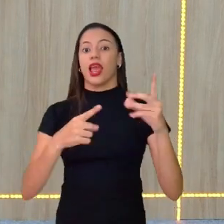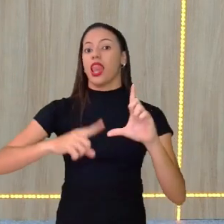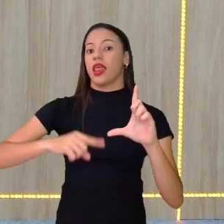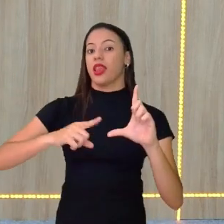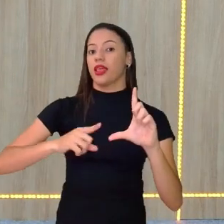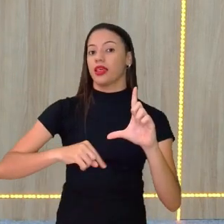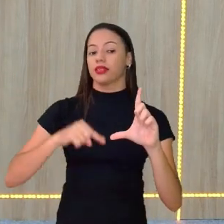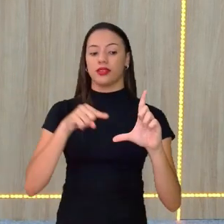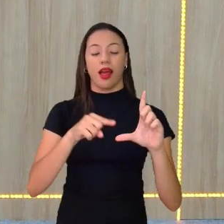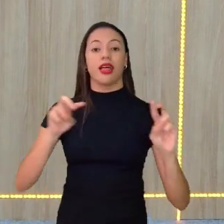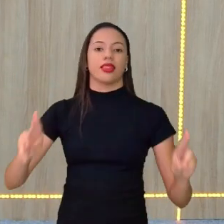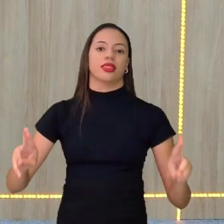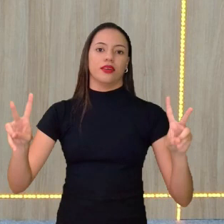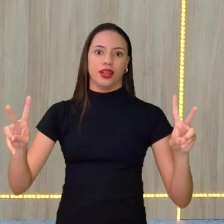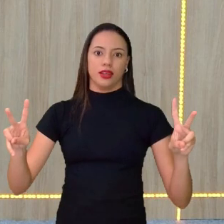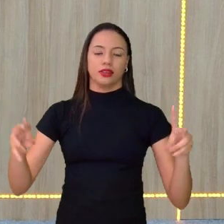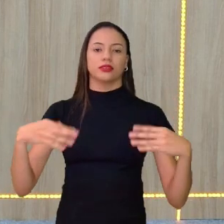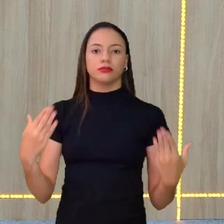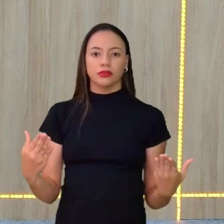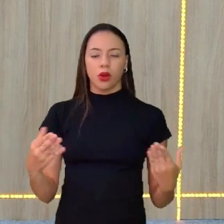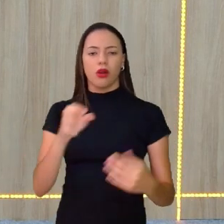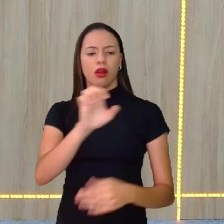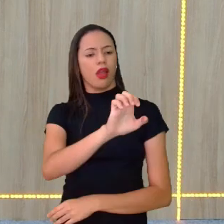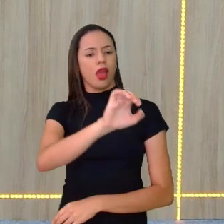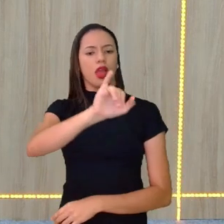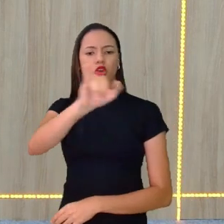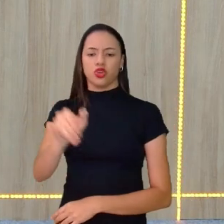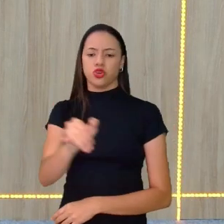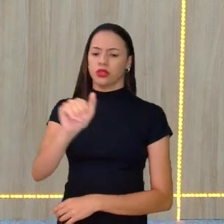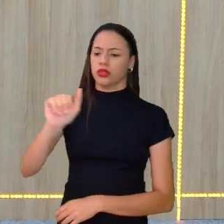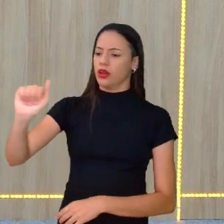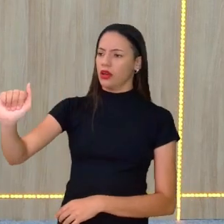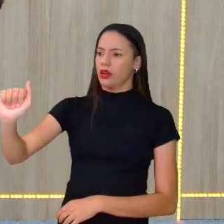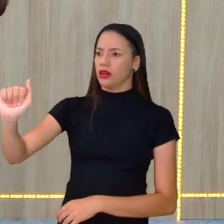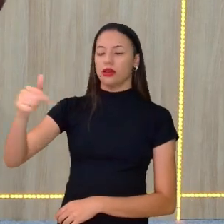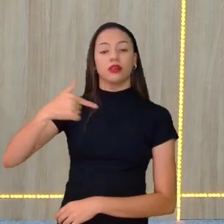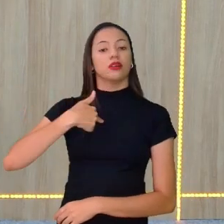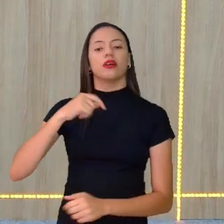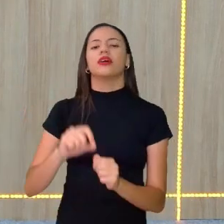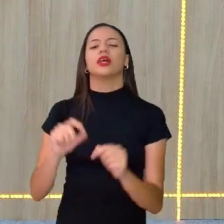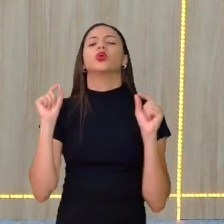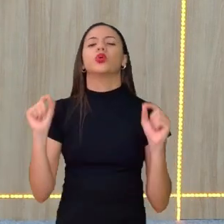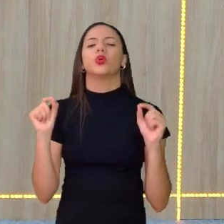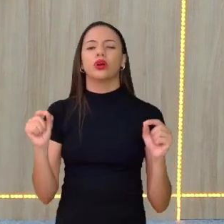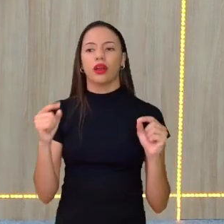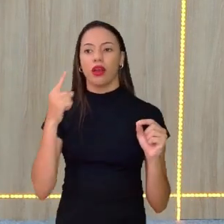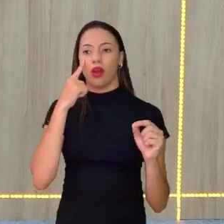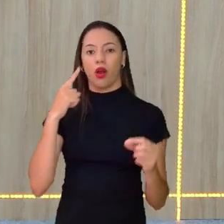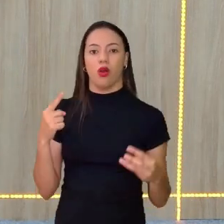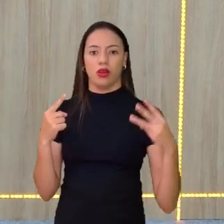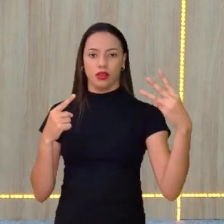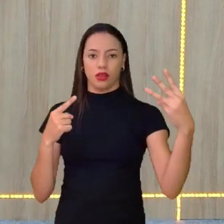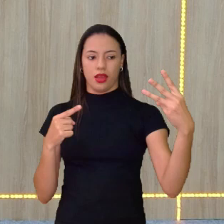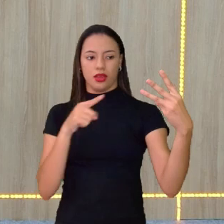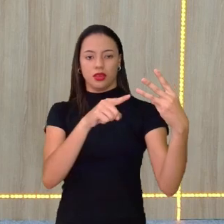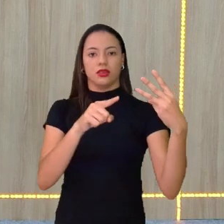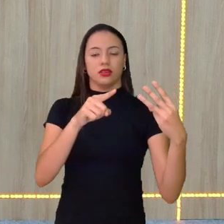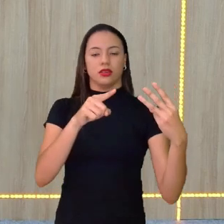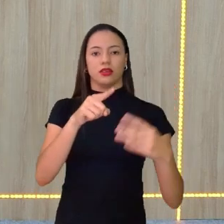e três letrinhas diferentes. E, J, A. E aí eu boto três, e esse sinal de exclamação que eu coloquei aqui,